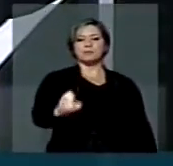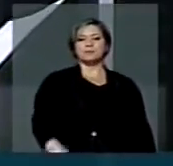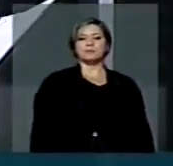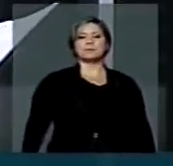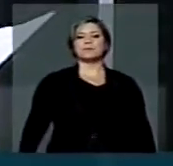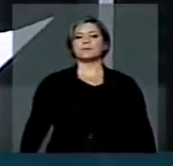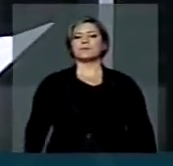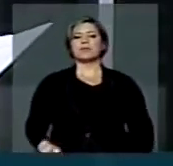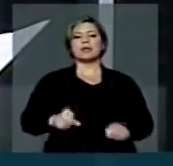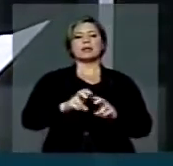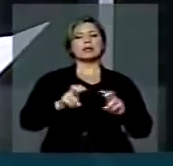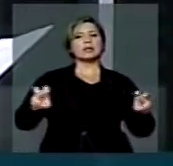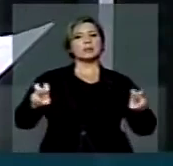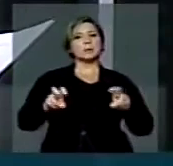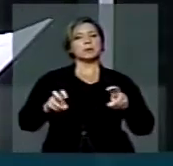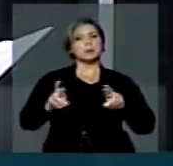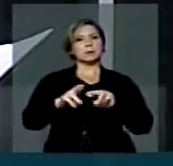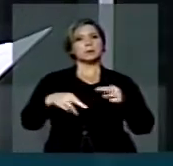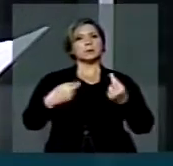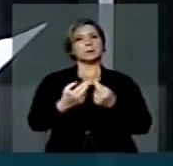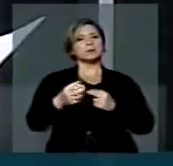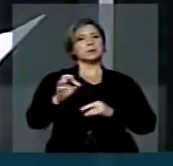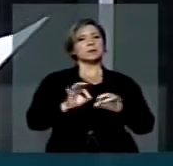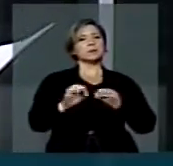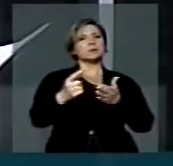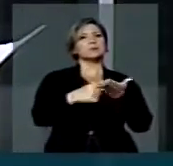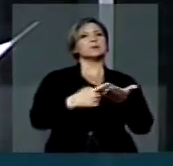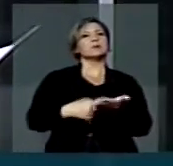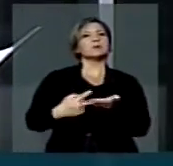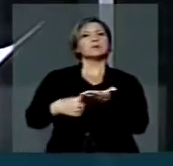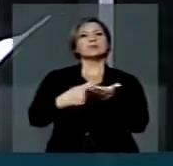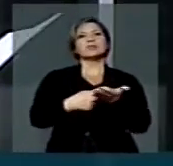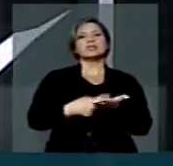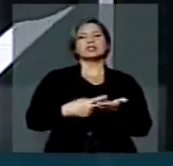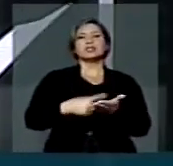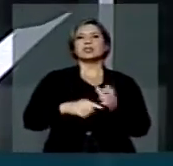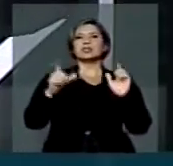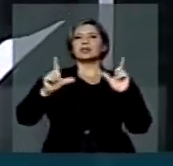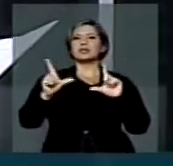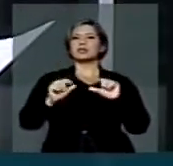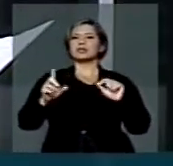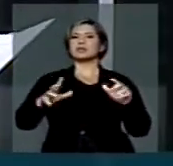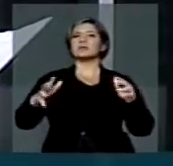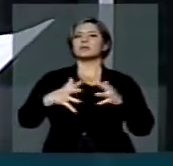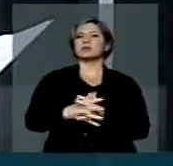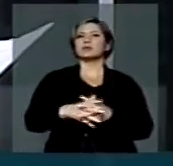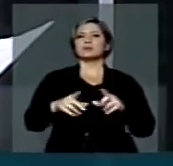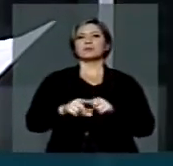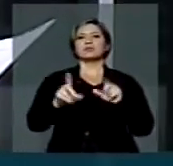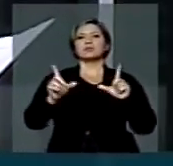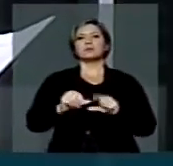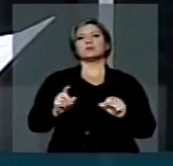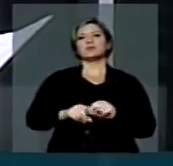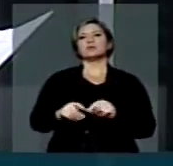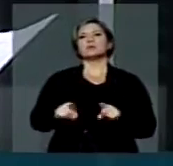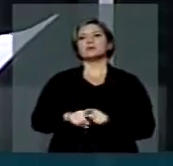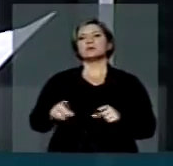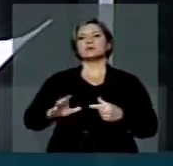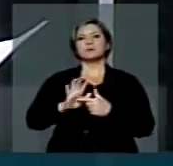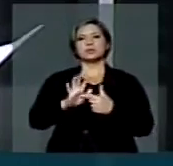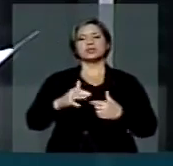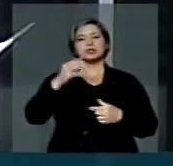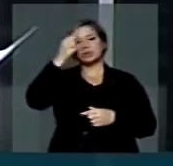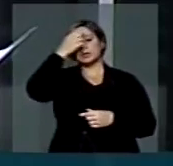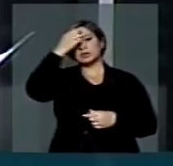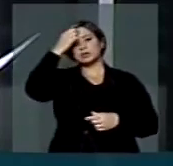Essa mesa, sem dúvida nenhuma, está agilizando, minimizando conflitos e confrontos, e sem dúvida nenhuma, trazendo um nível